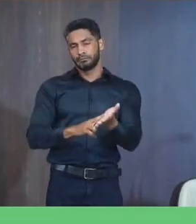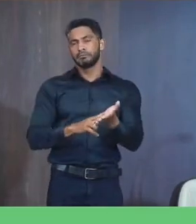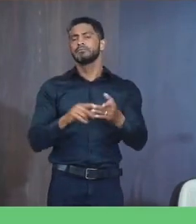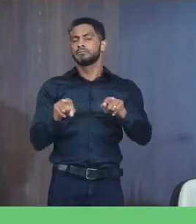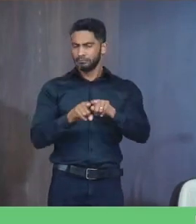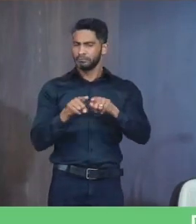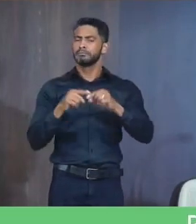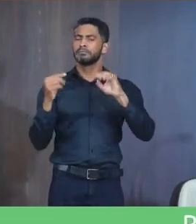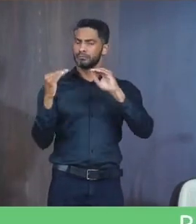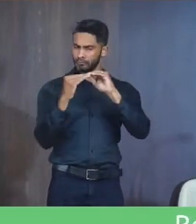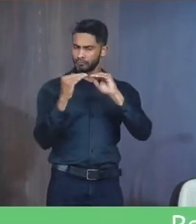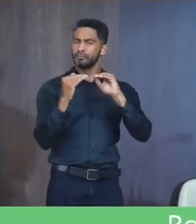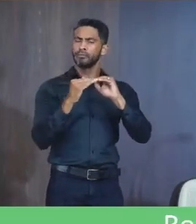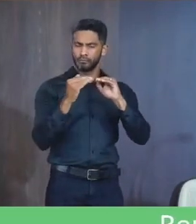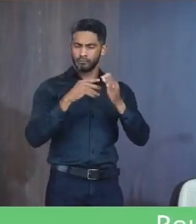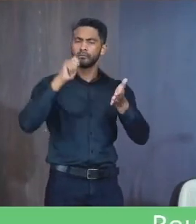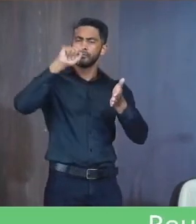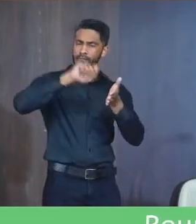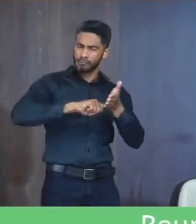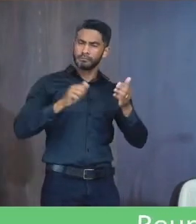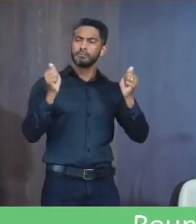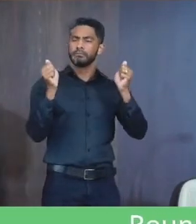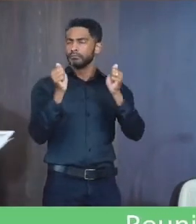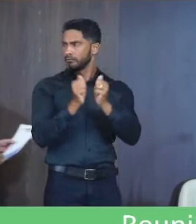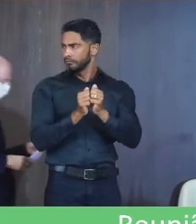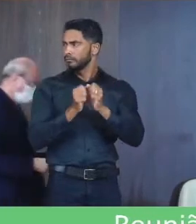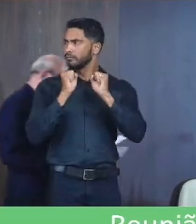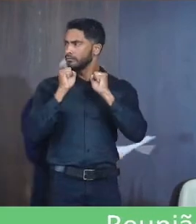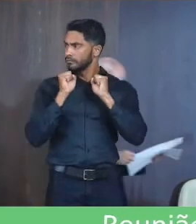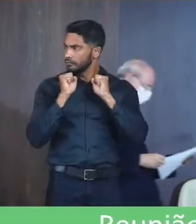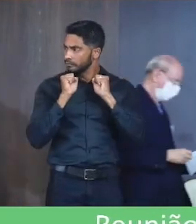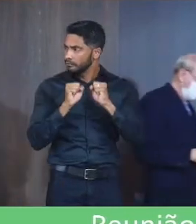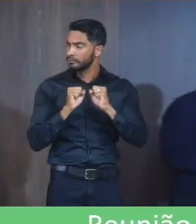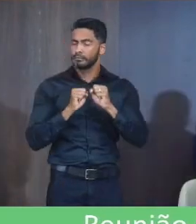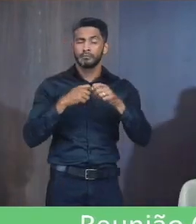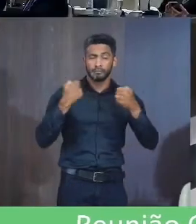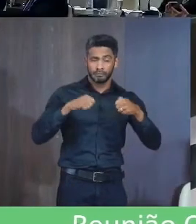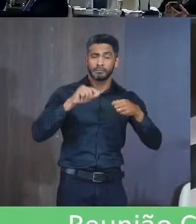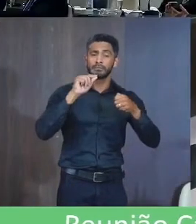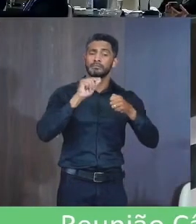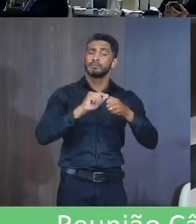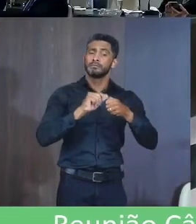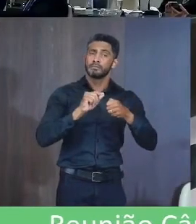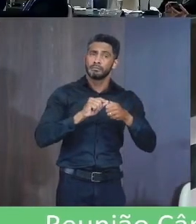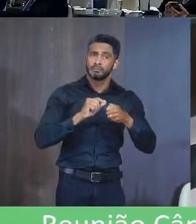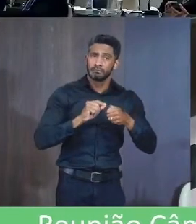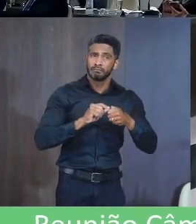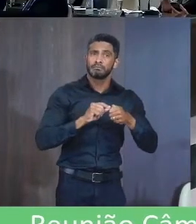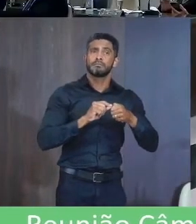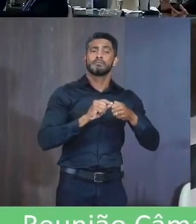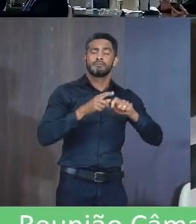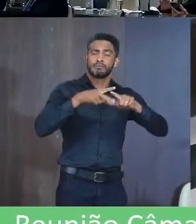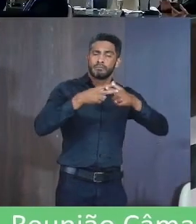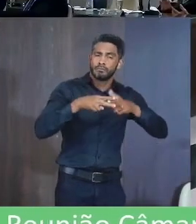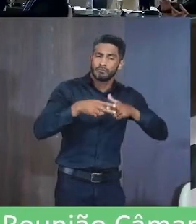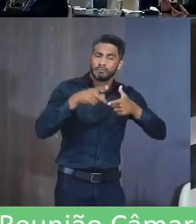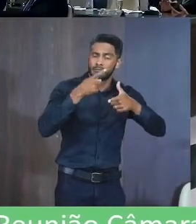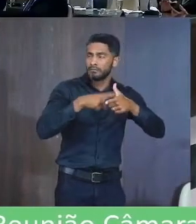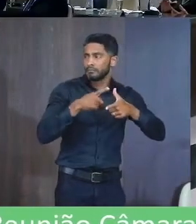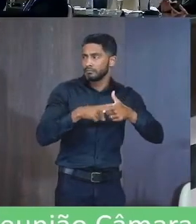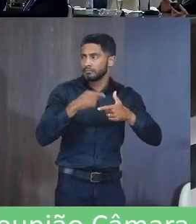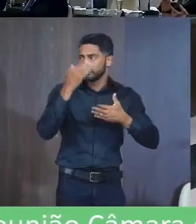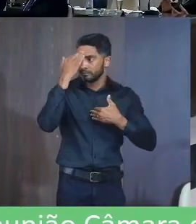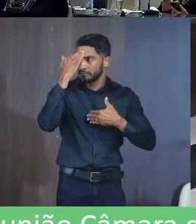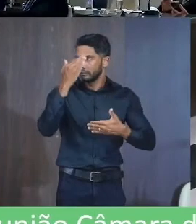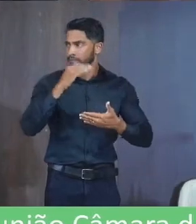Estou de acordo Assino com você Colega Para poder tomar As devidas providências E ser solucionado Esse problema aí